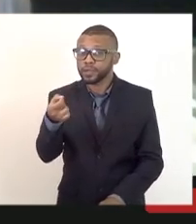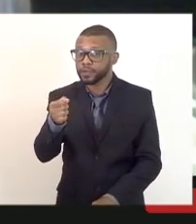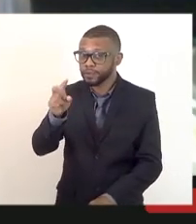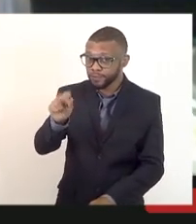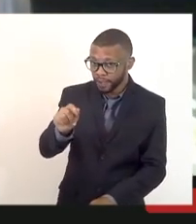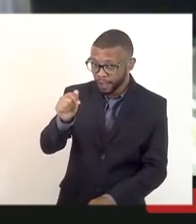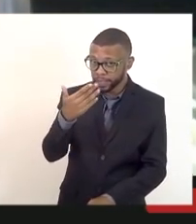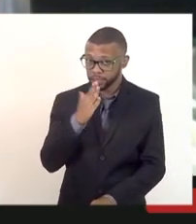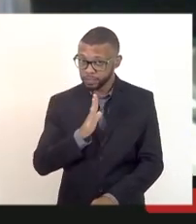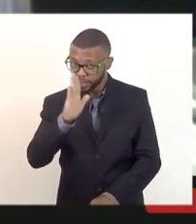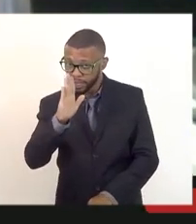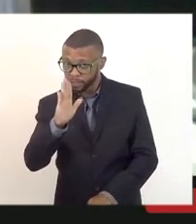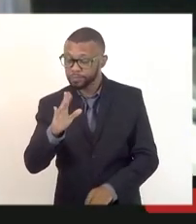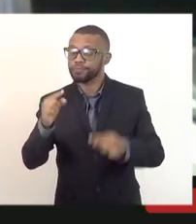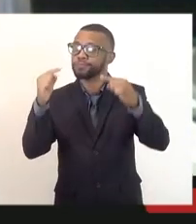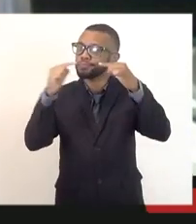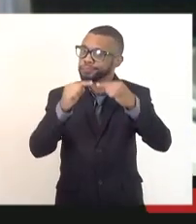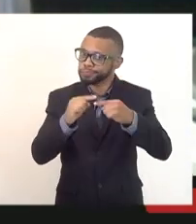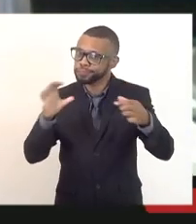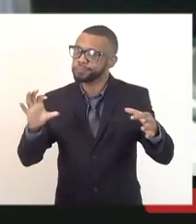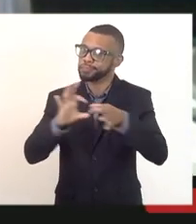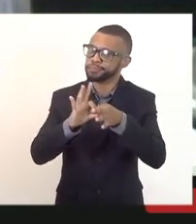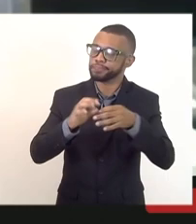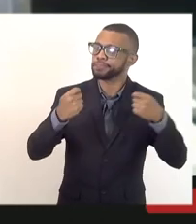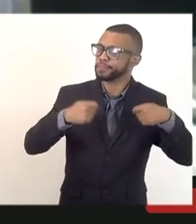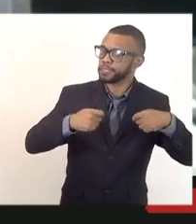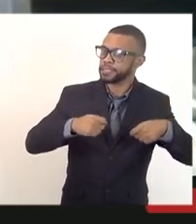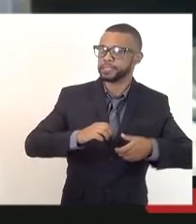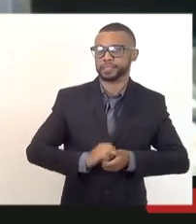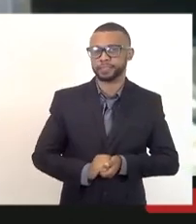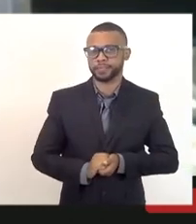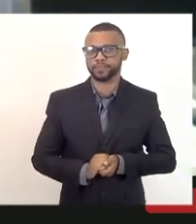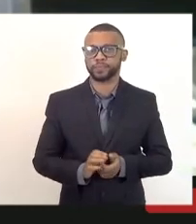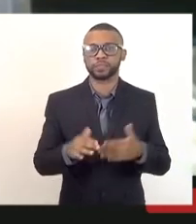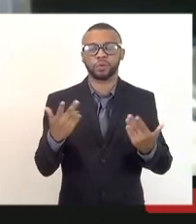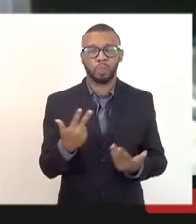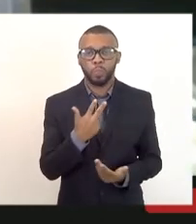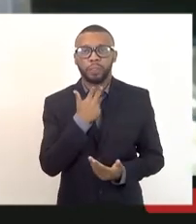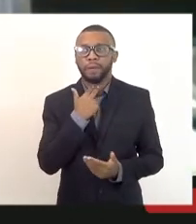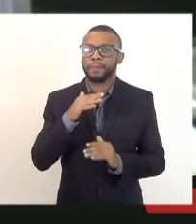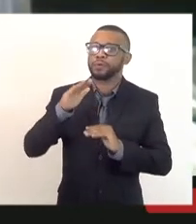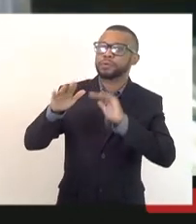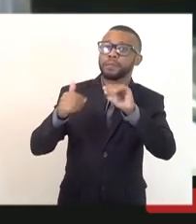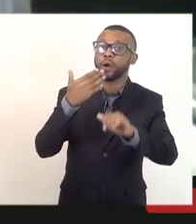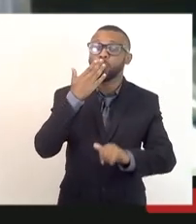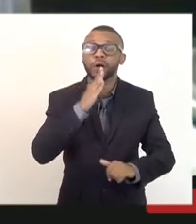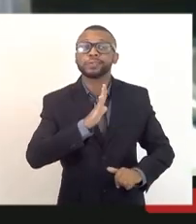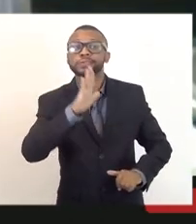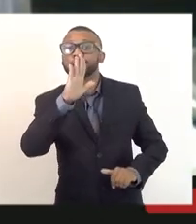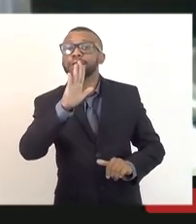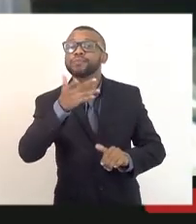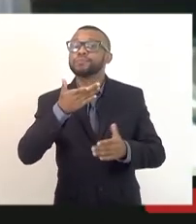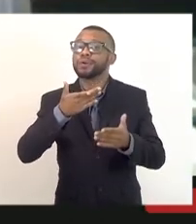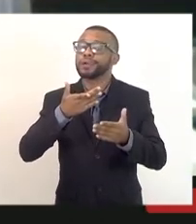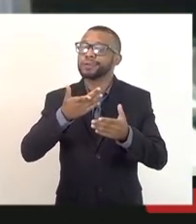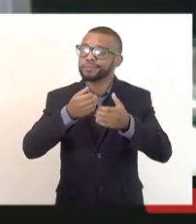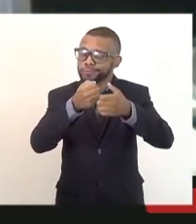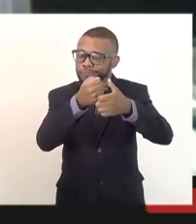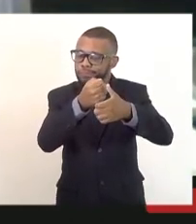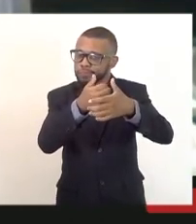desses 1.200 candidatos. Então, eu não posso chamar o candidato que foi classificado